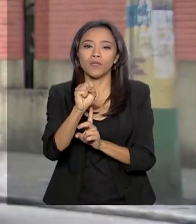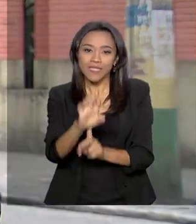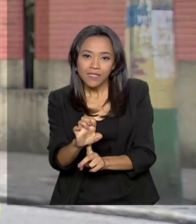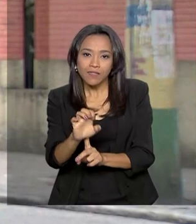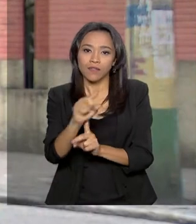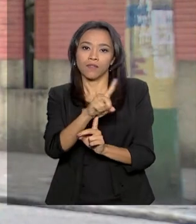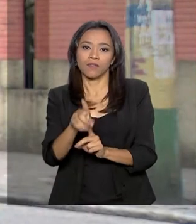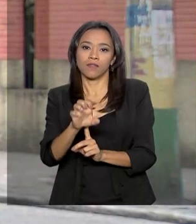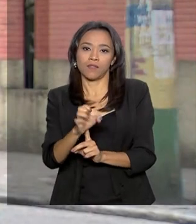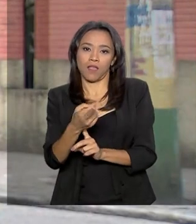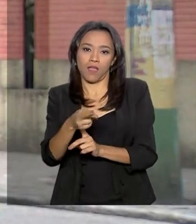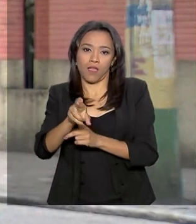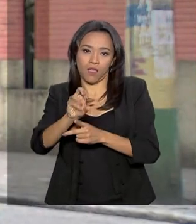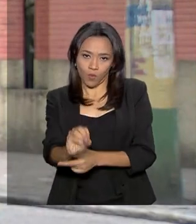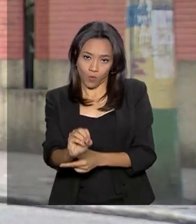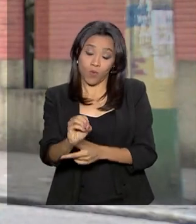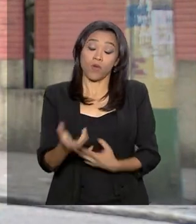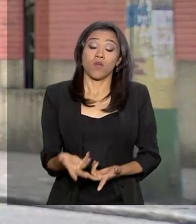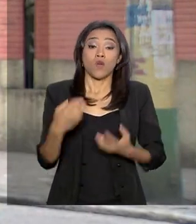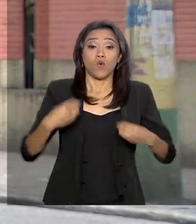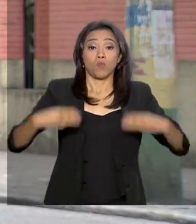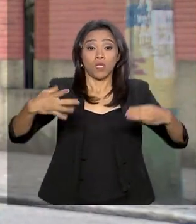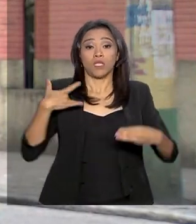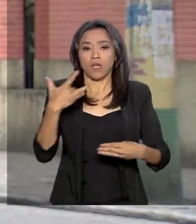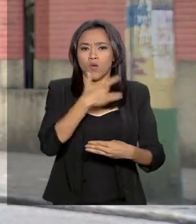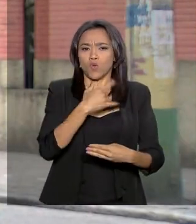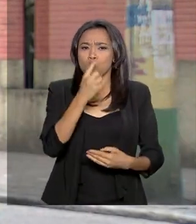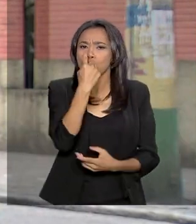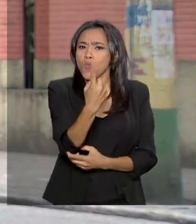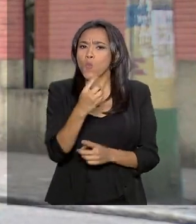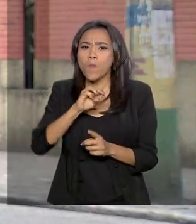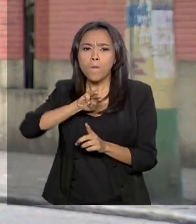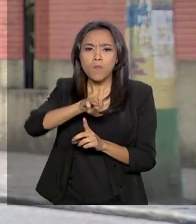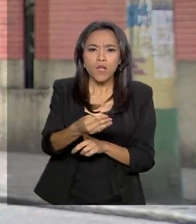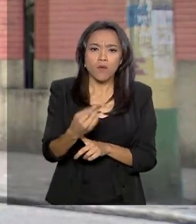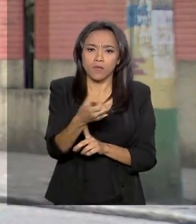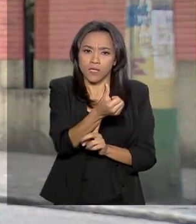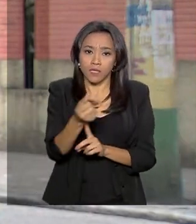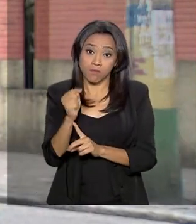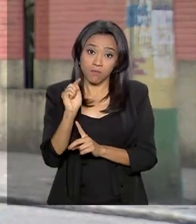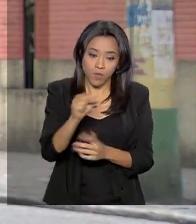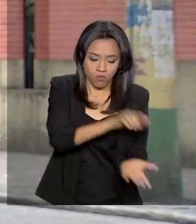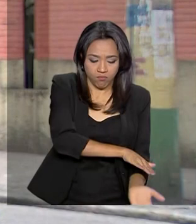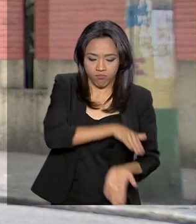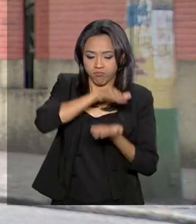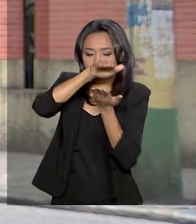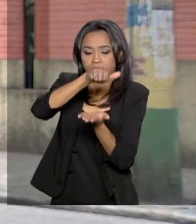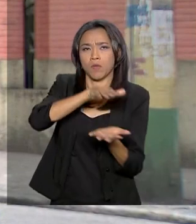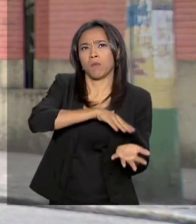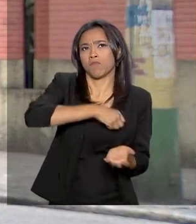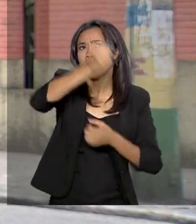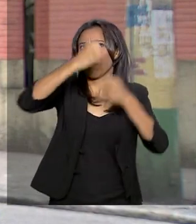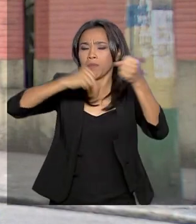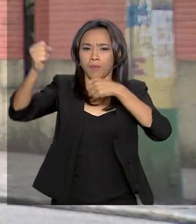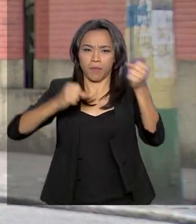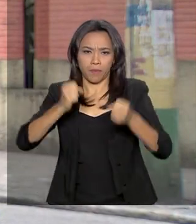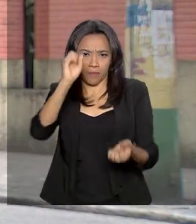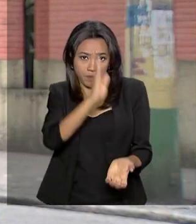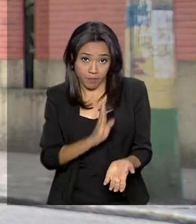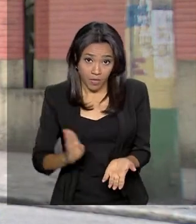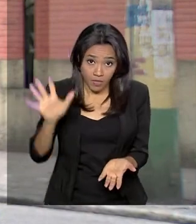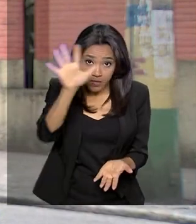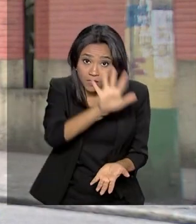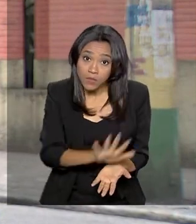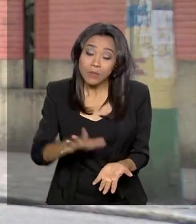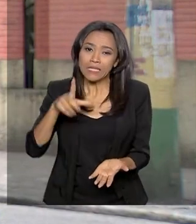Saúde está enviando aos estados 1,6 milhão de doses da vacina. Segundo dados do Ministério, o país